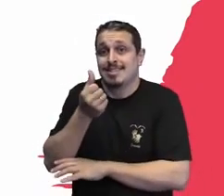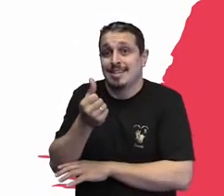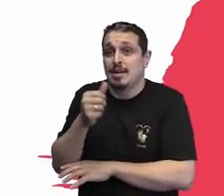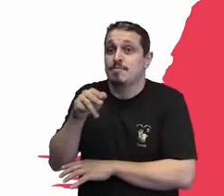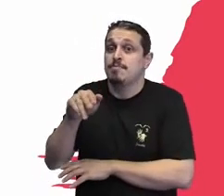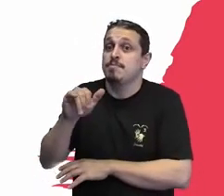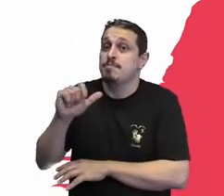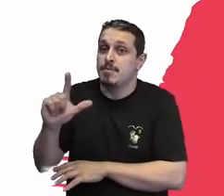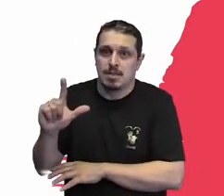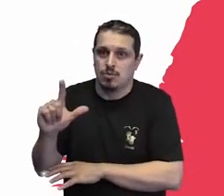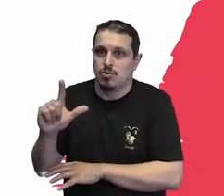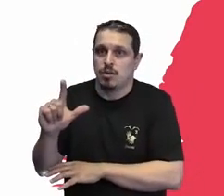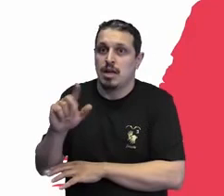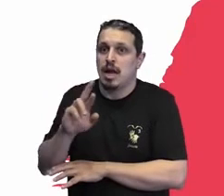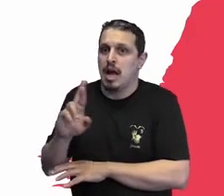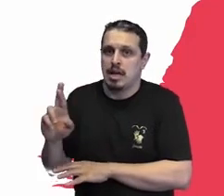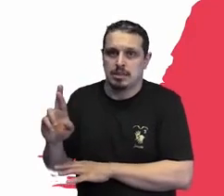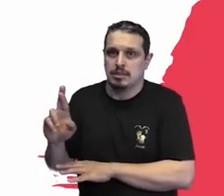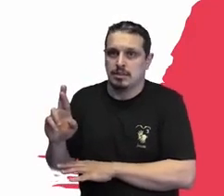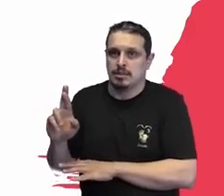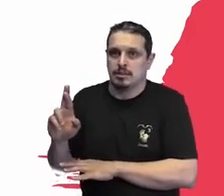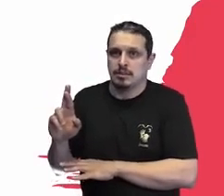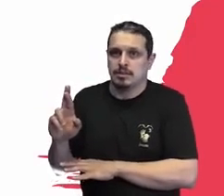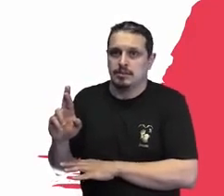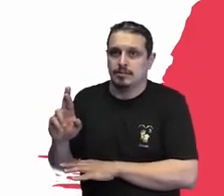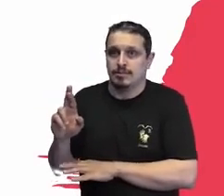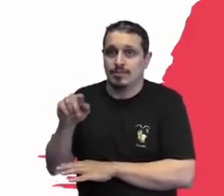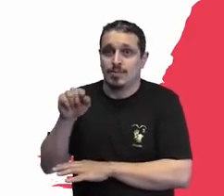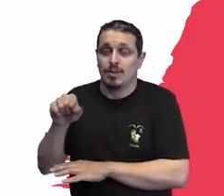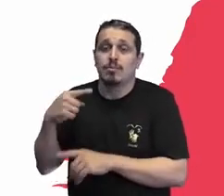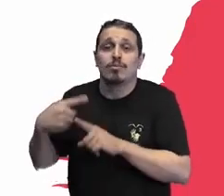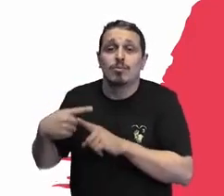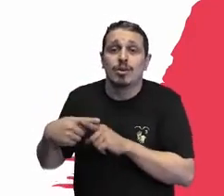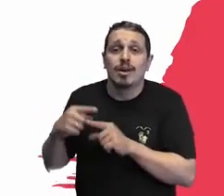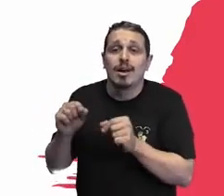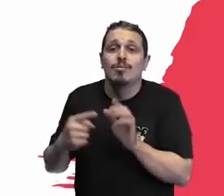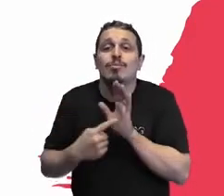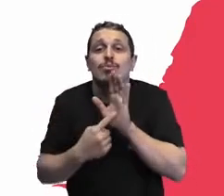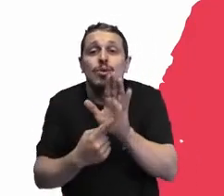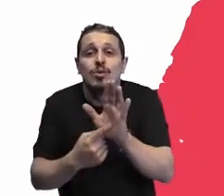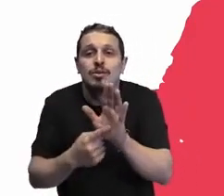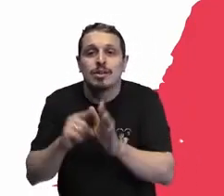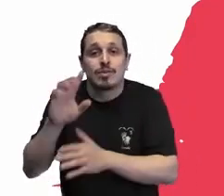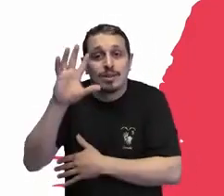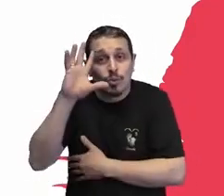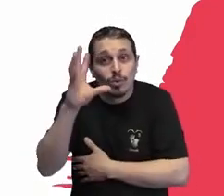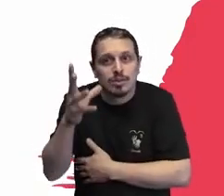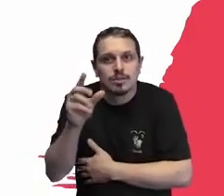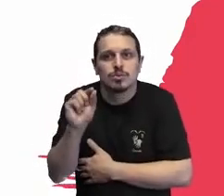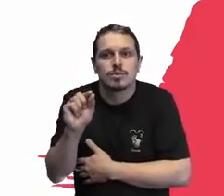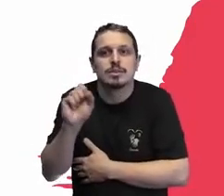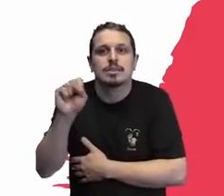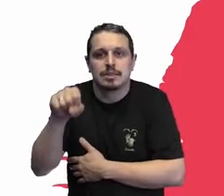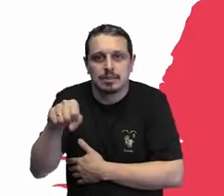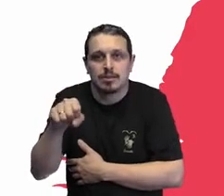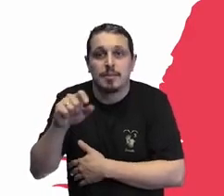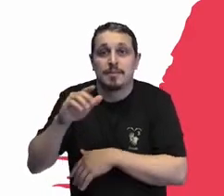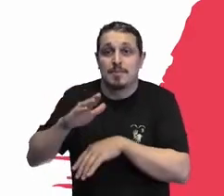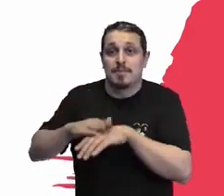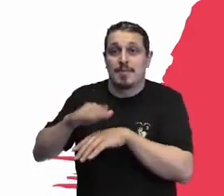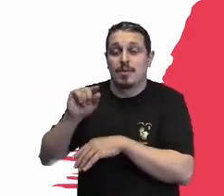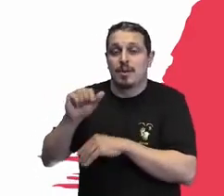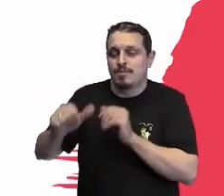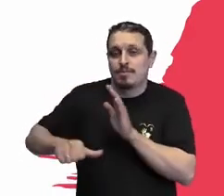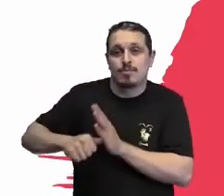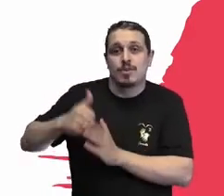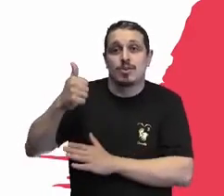que isso não vai ser eterno, porque a gente vai mostrar que essa é uma solução que é mais custo efetivo para o Estado, e que muitas